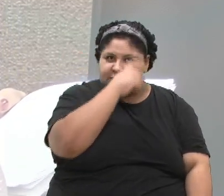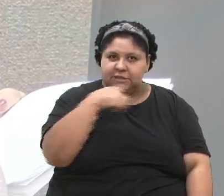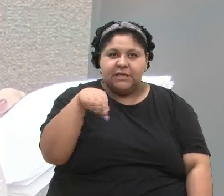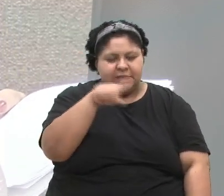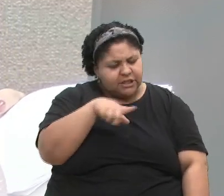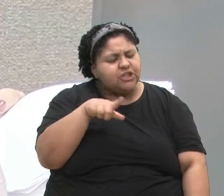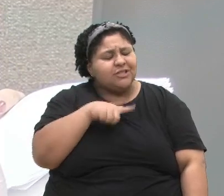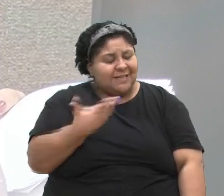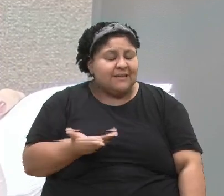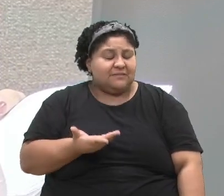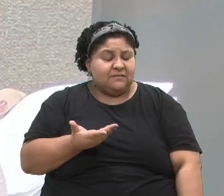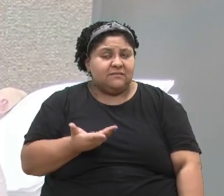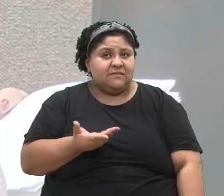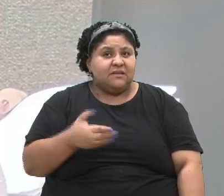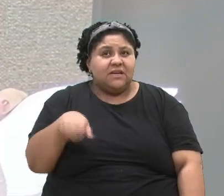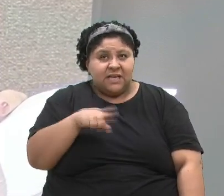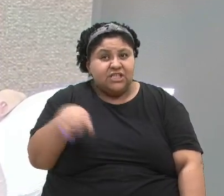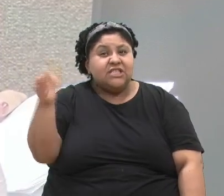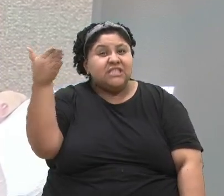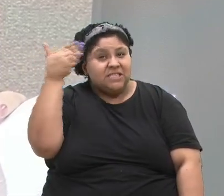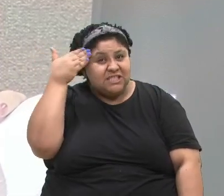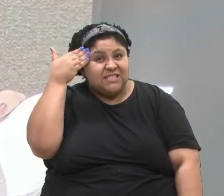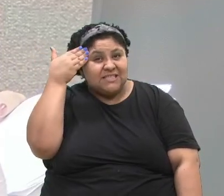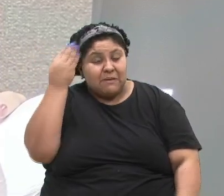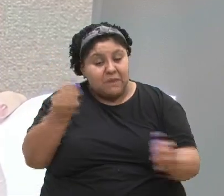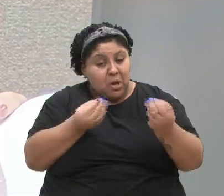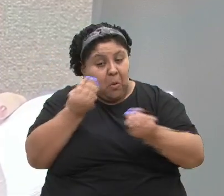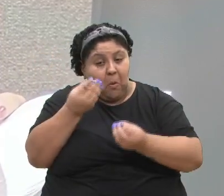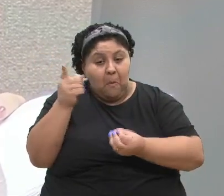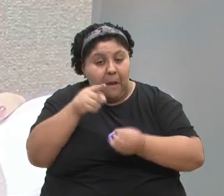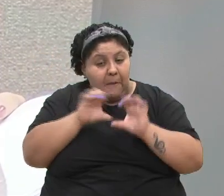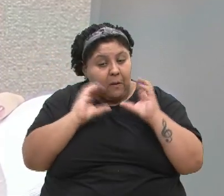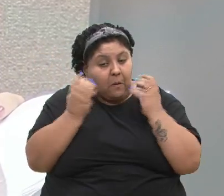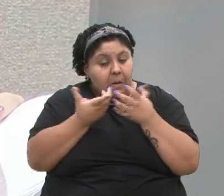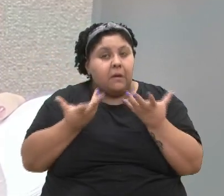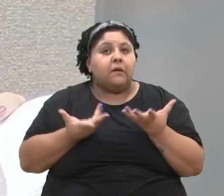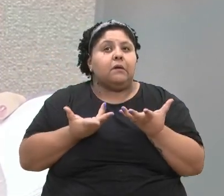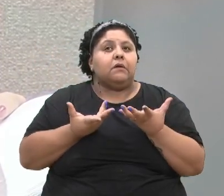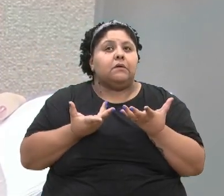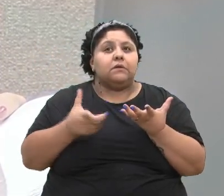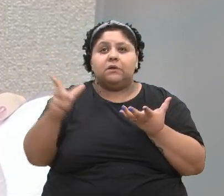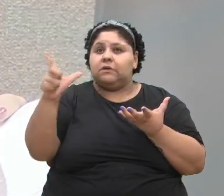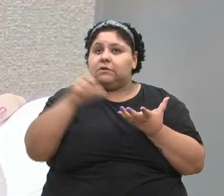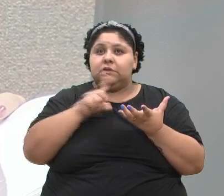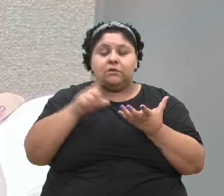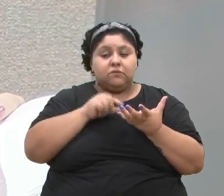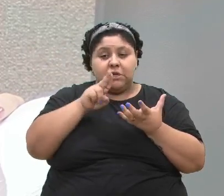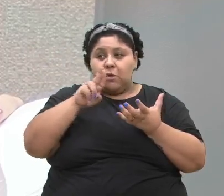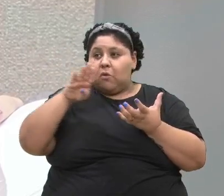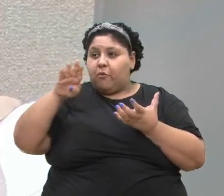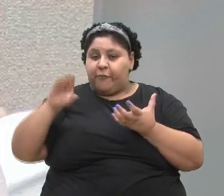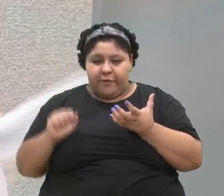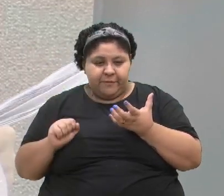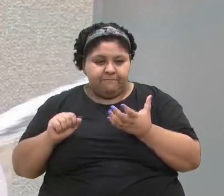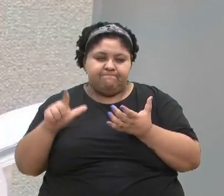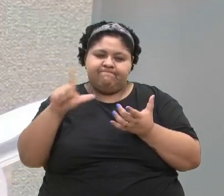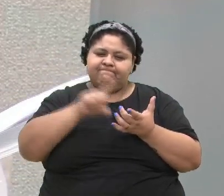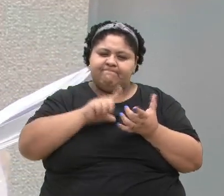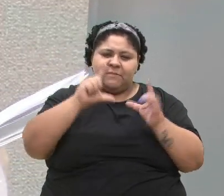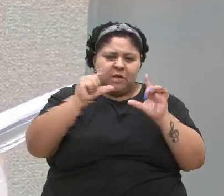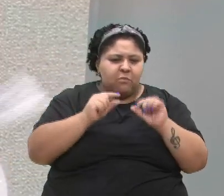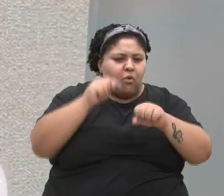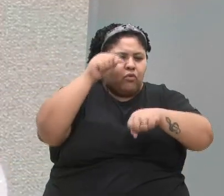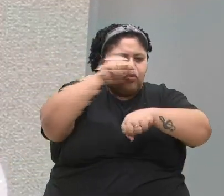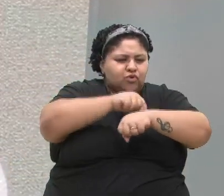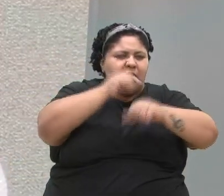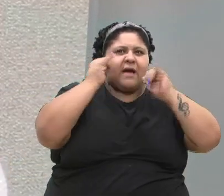tem. A gente sabe como funciona uma comunidade onde não tem UBS, onde tem poucos horários de